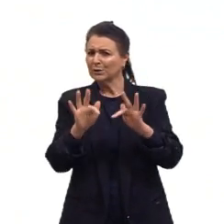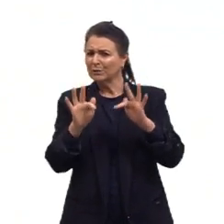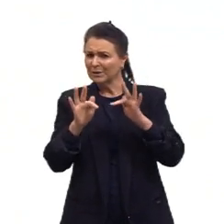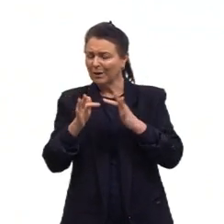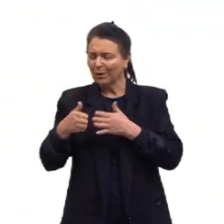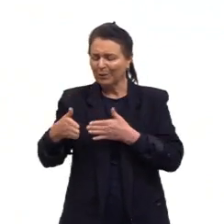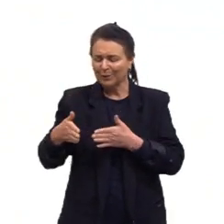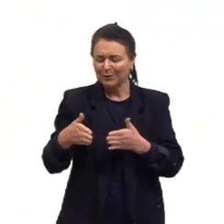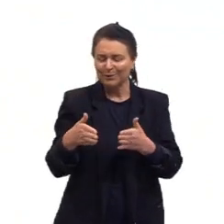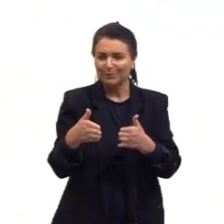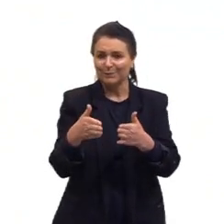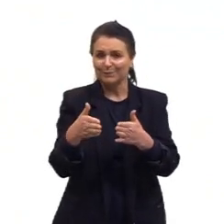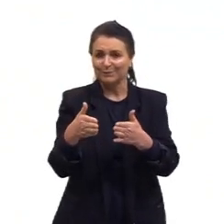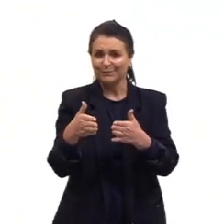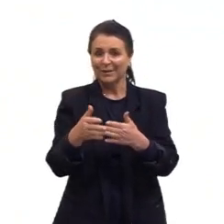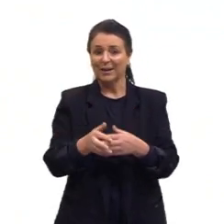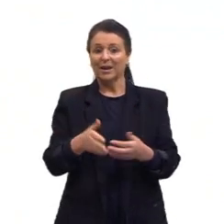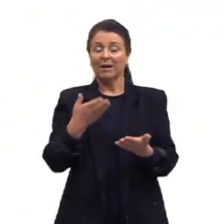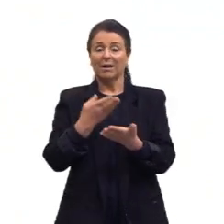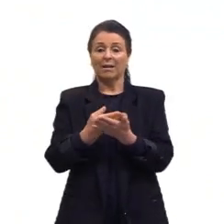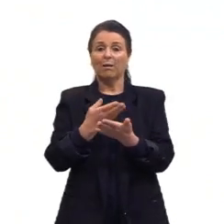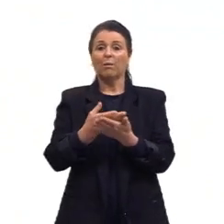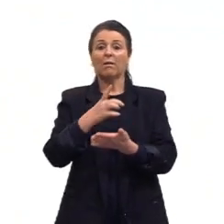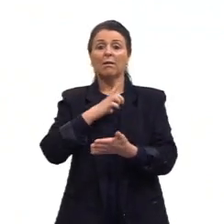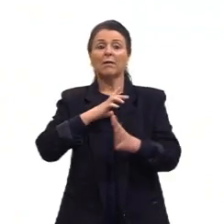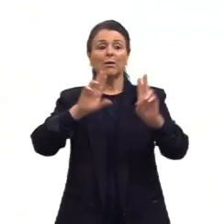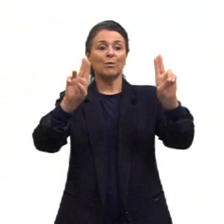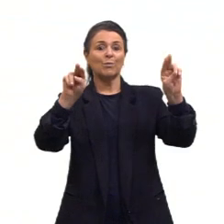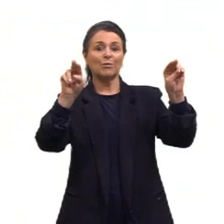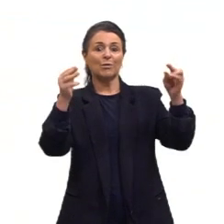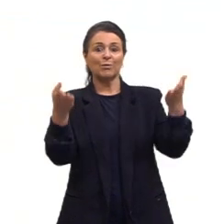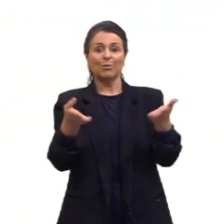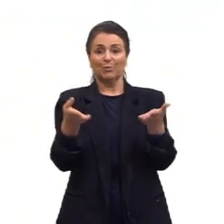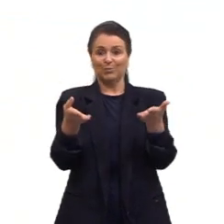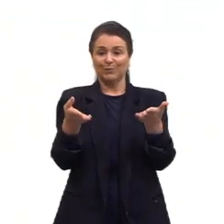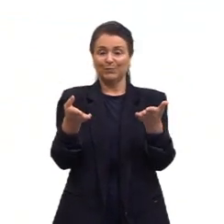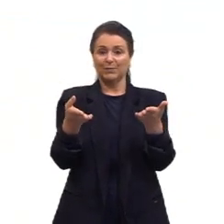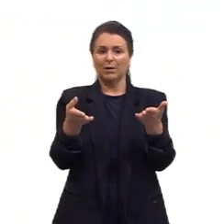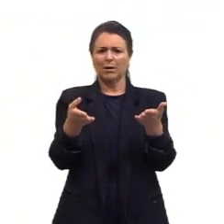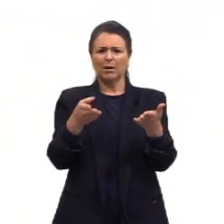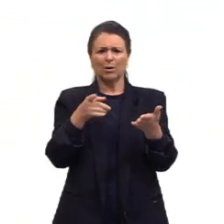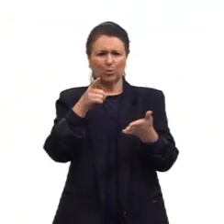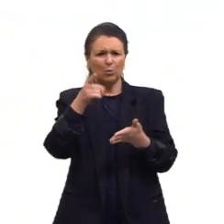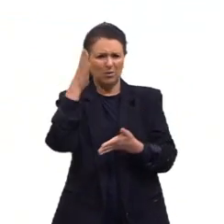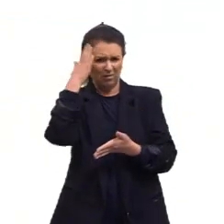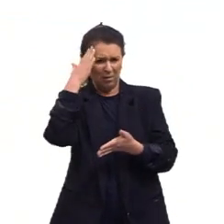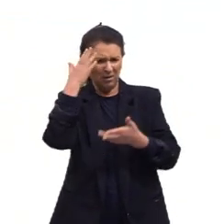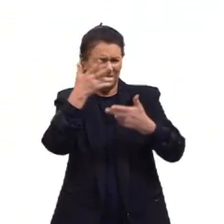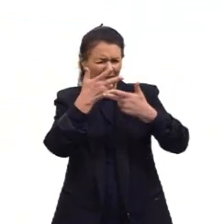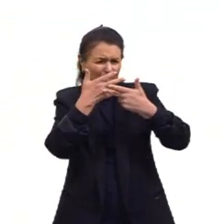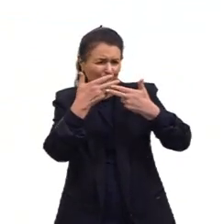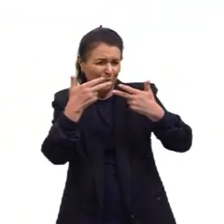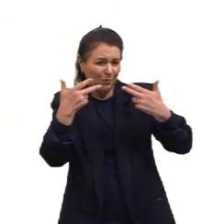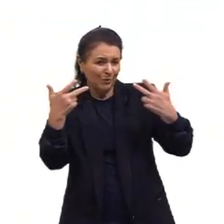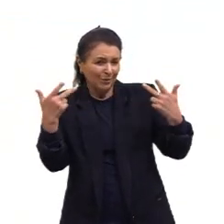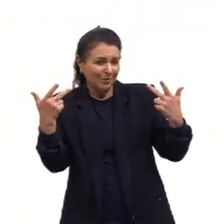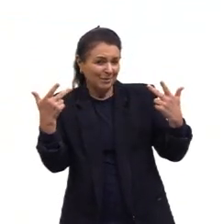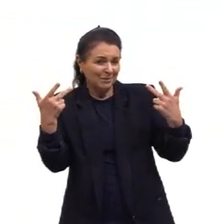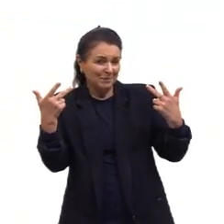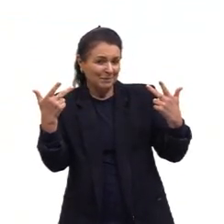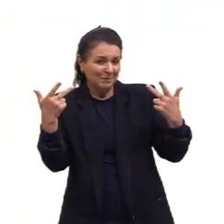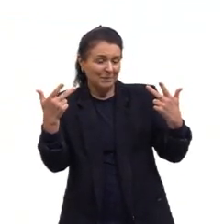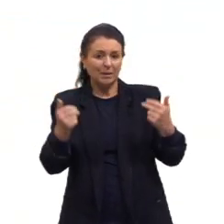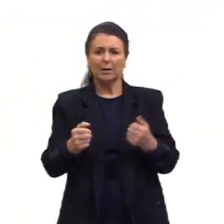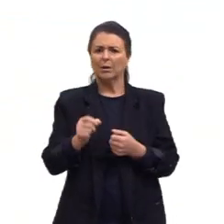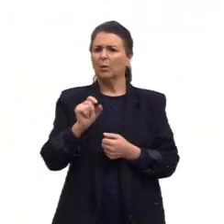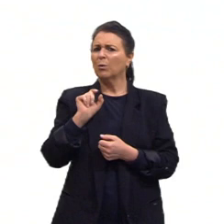caminhada. E a nossa aula tem como título hoje, você ficou sabendo da novidade? Sobre o